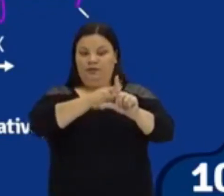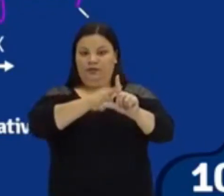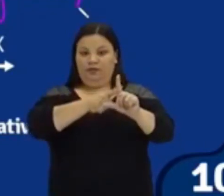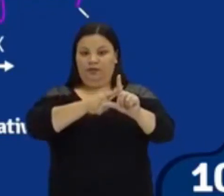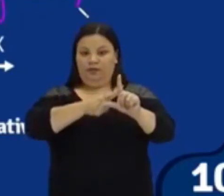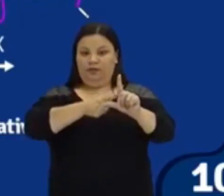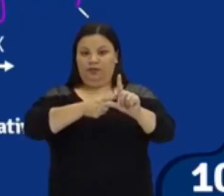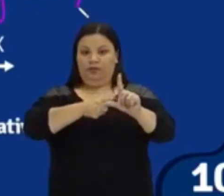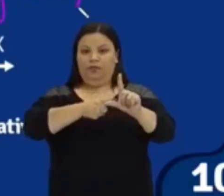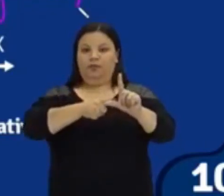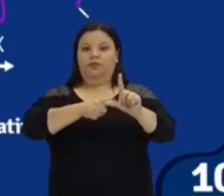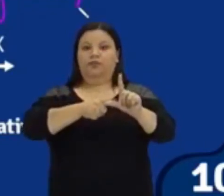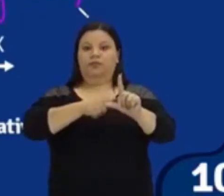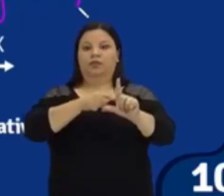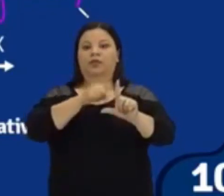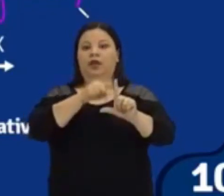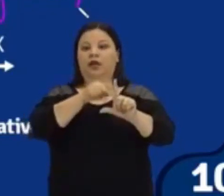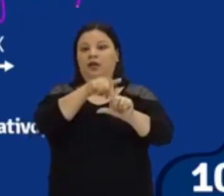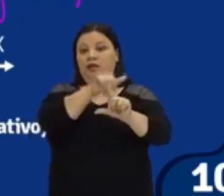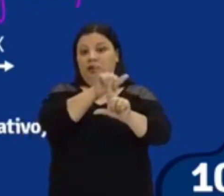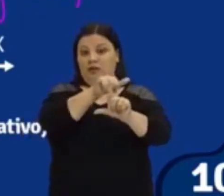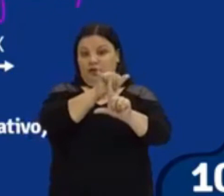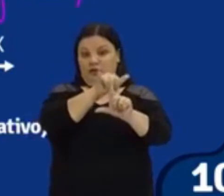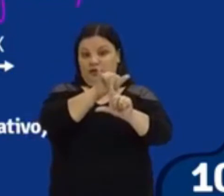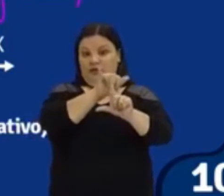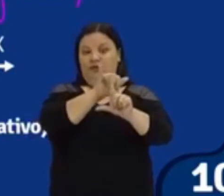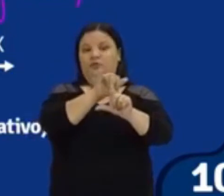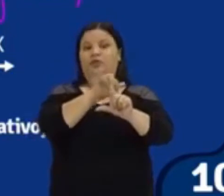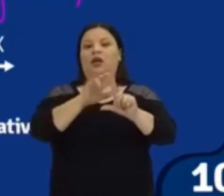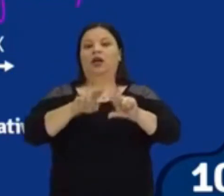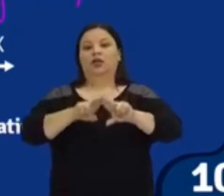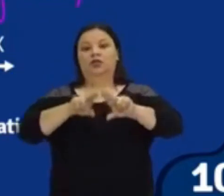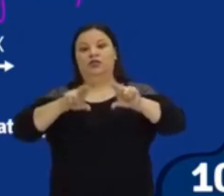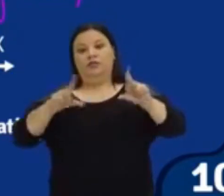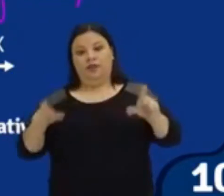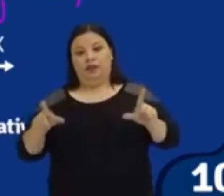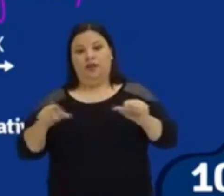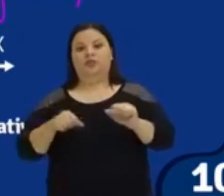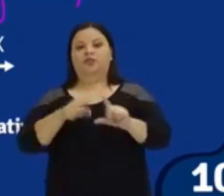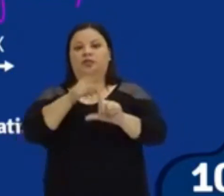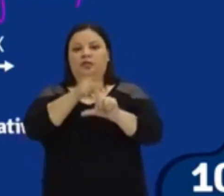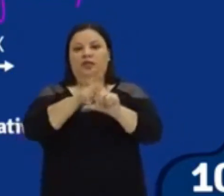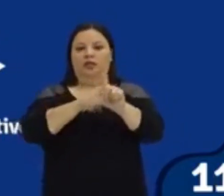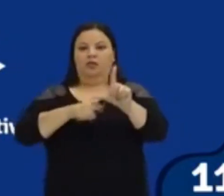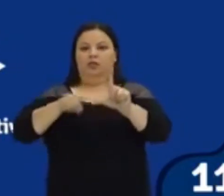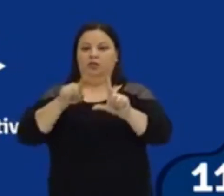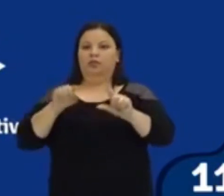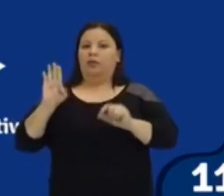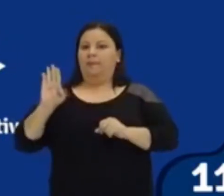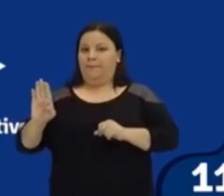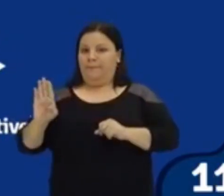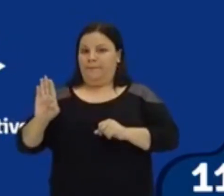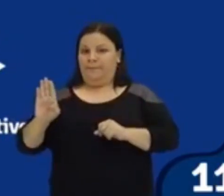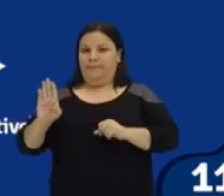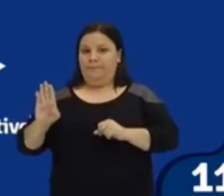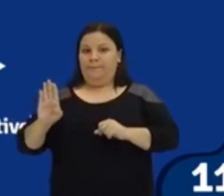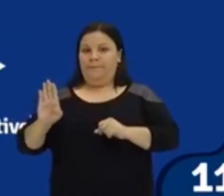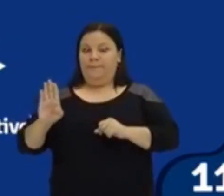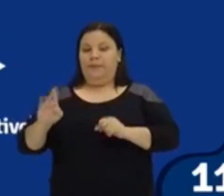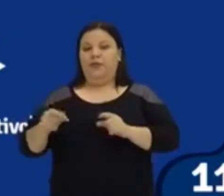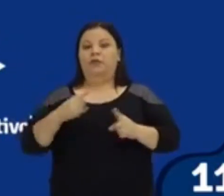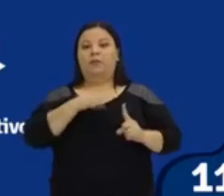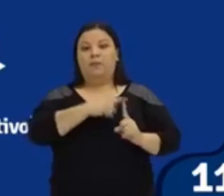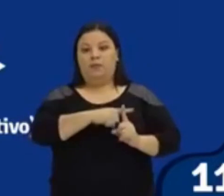descendo. Descendo. Diferente de quando o valor do B for positivo, olha. Quando o B for